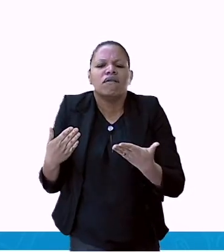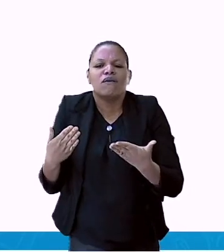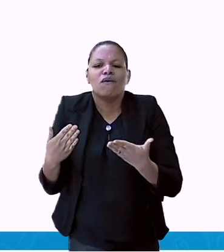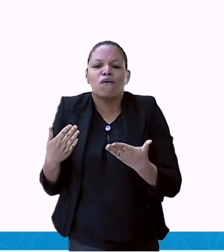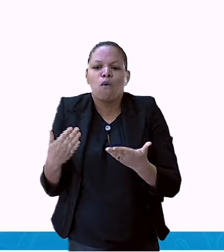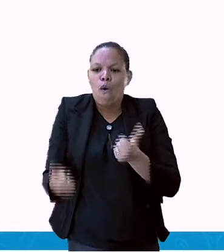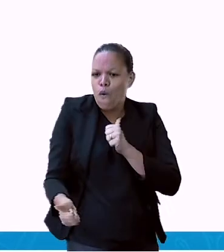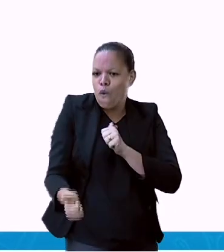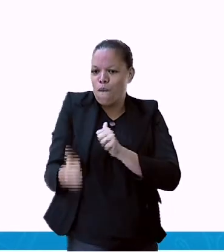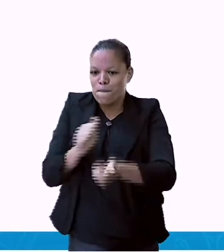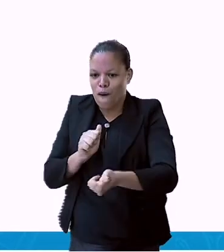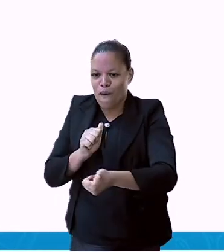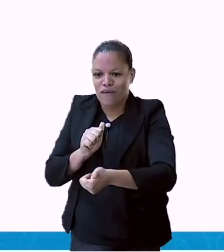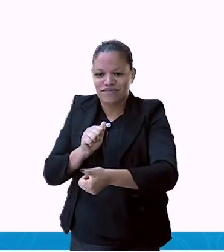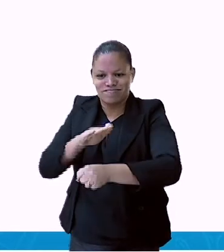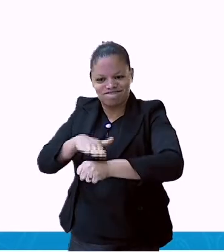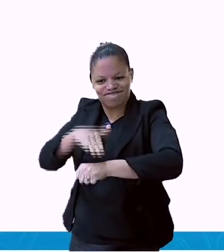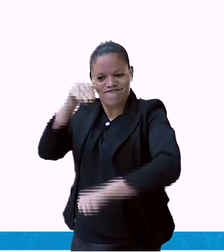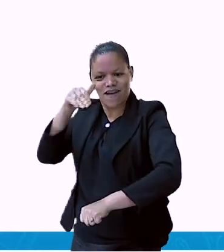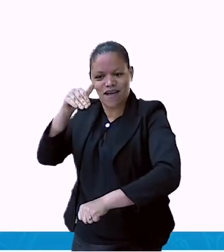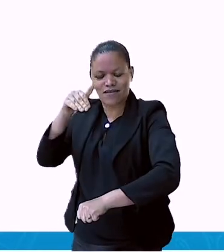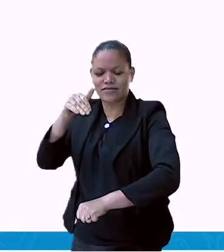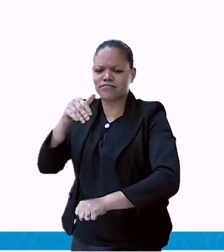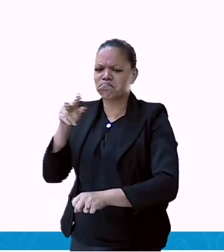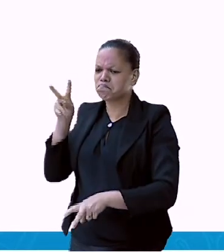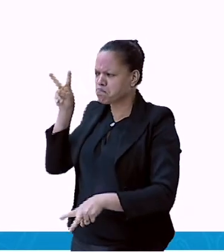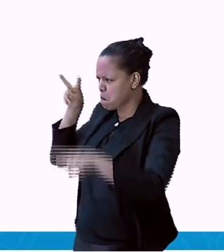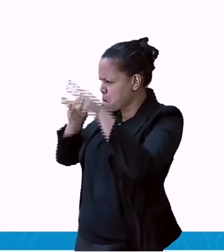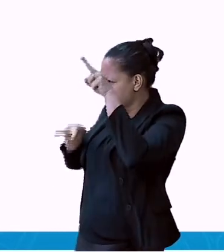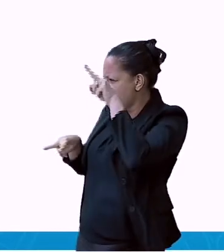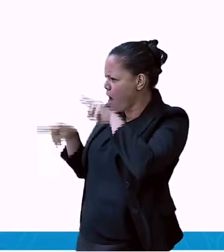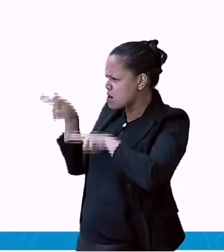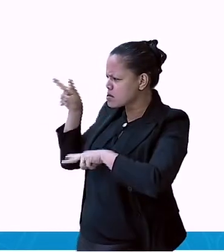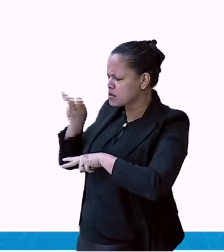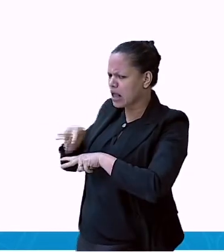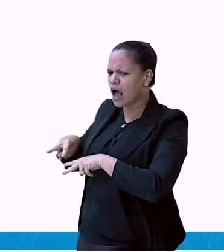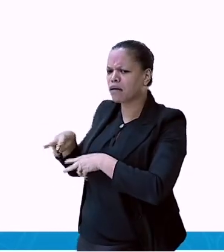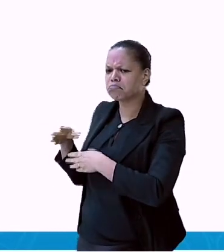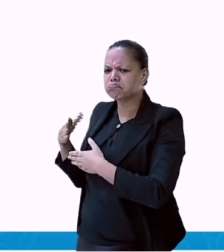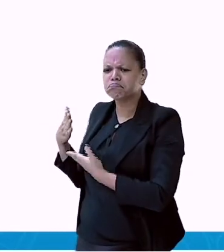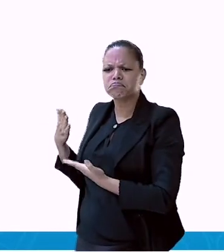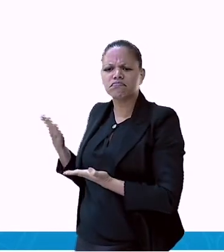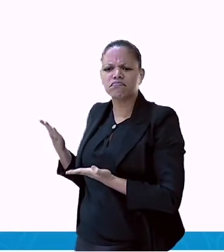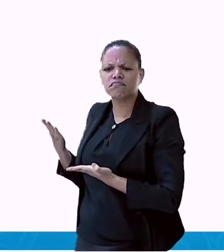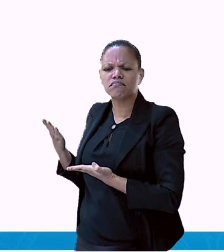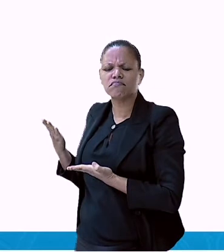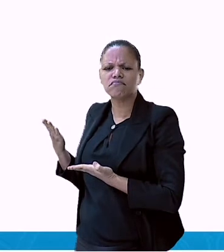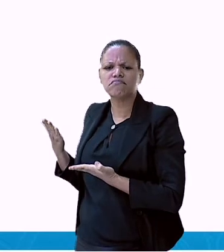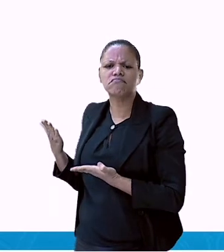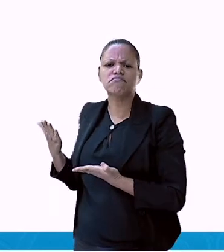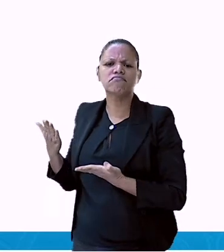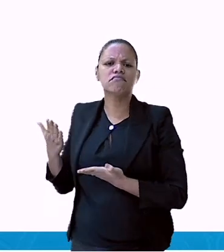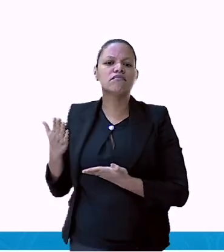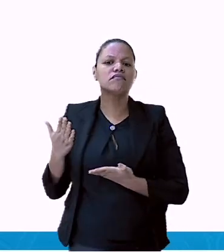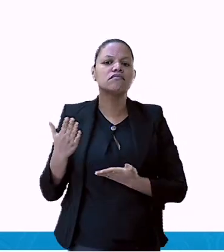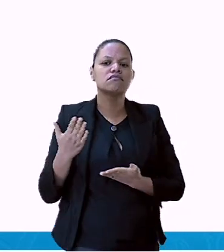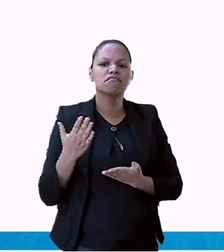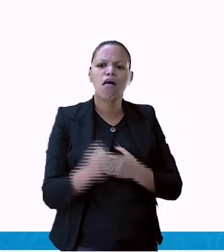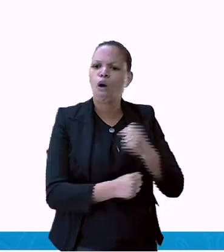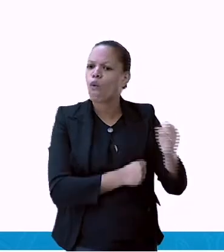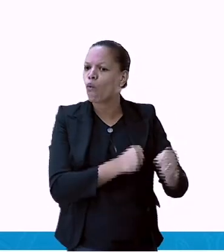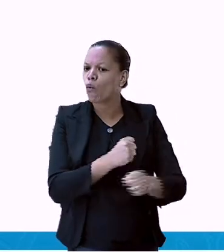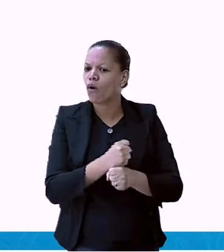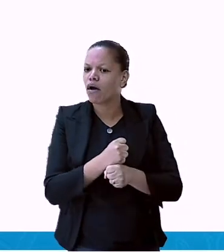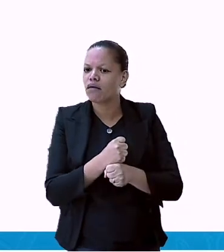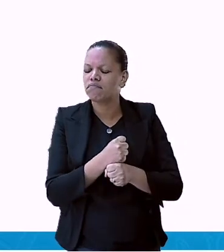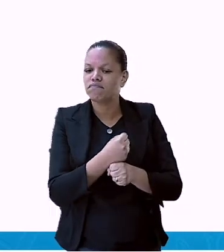praticantes? Então, vamos analisar aqui. Qual modalidade em 2014? Então, nós temos